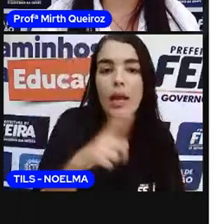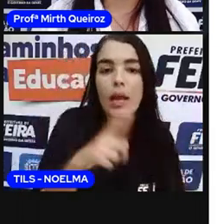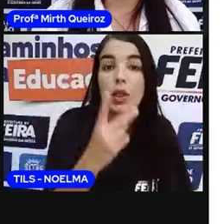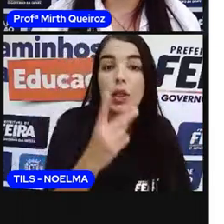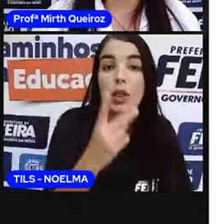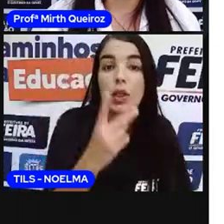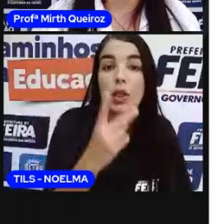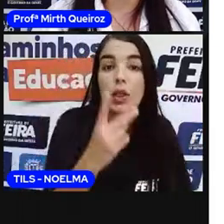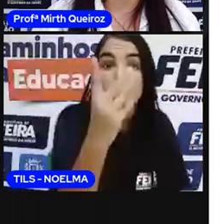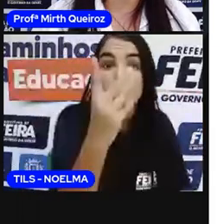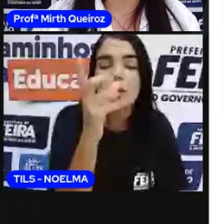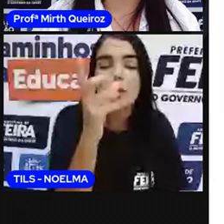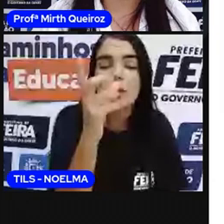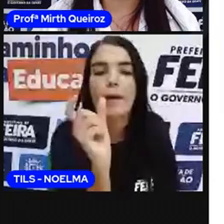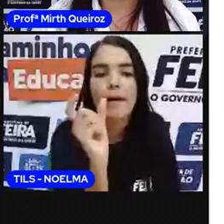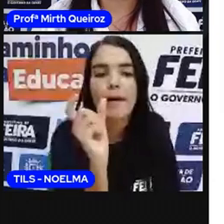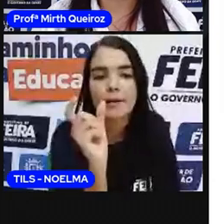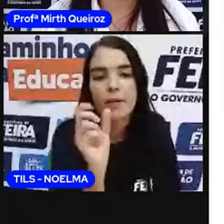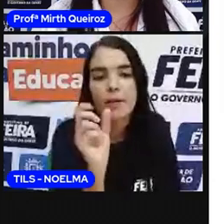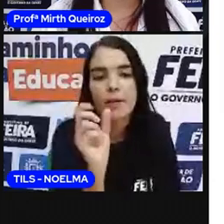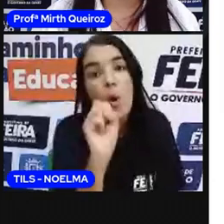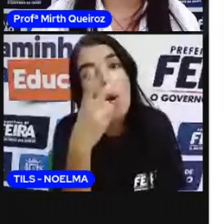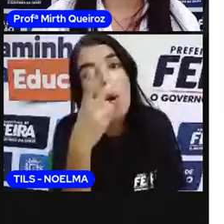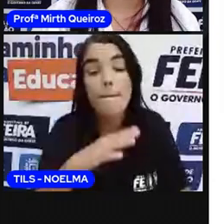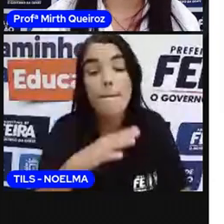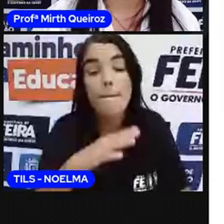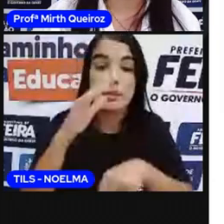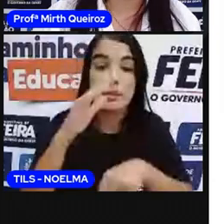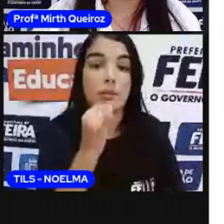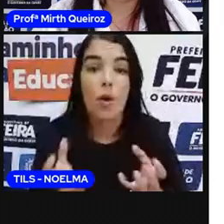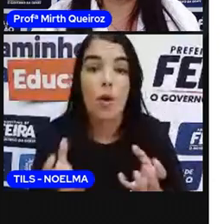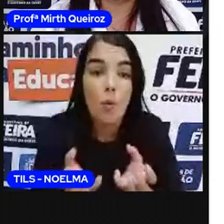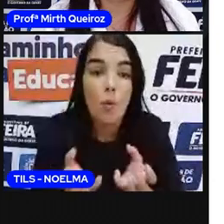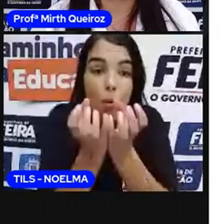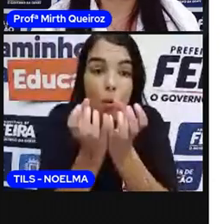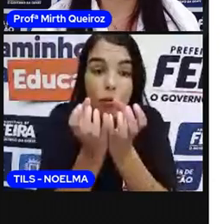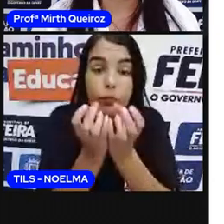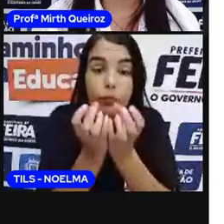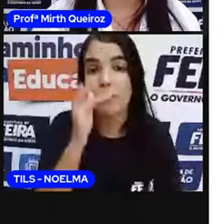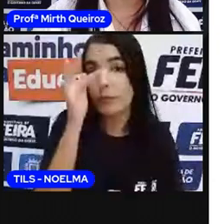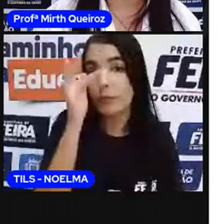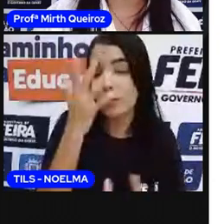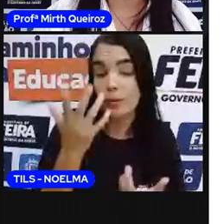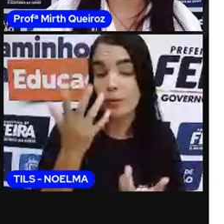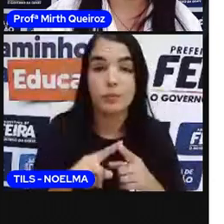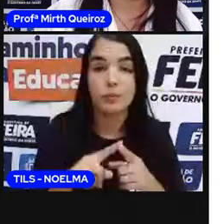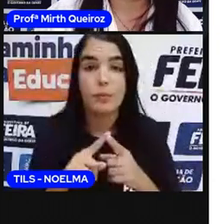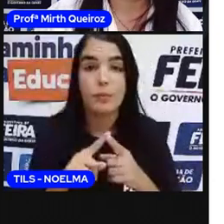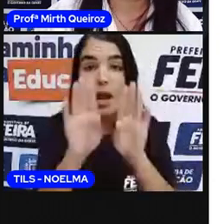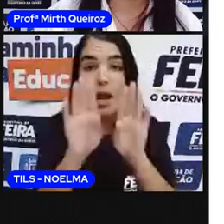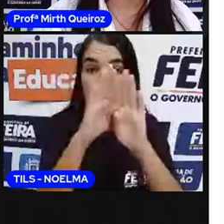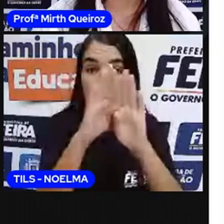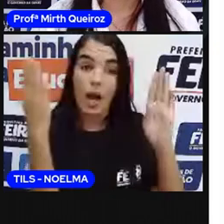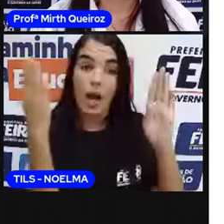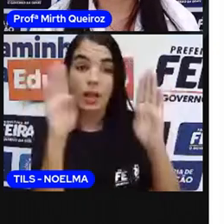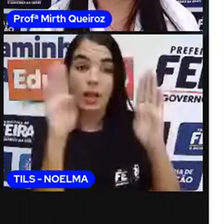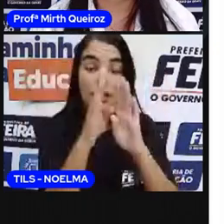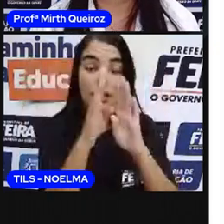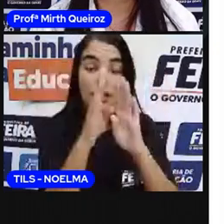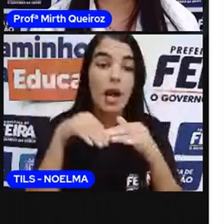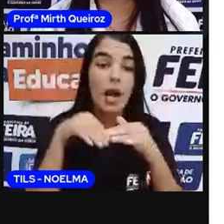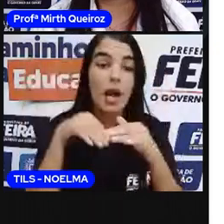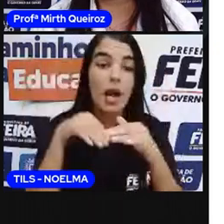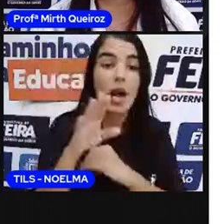flor, caixa d'água, guarda-costa, guarda-roupa, são